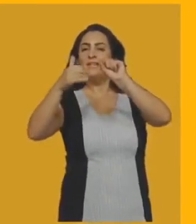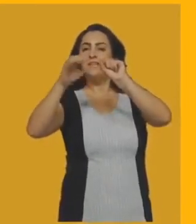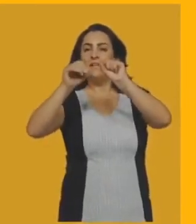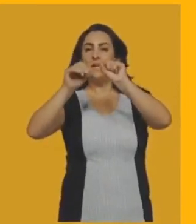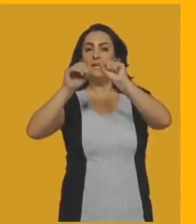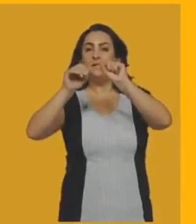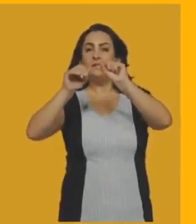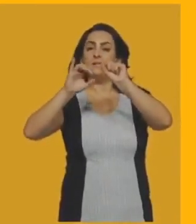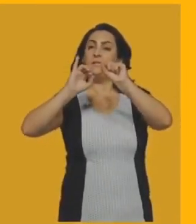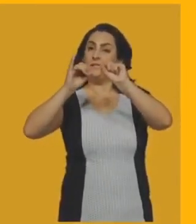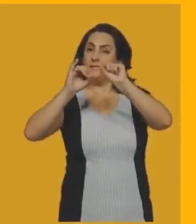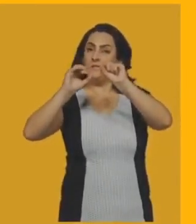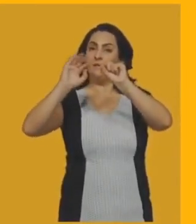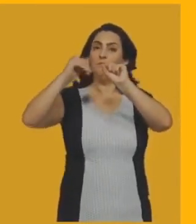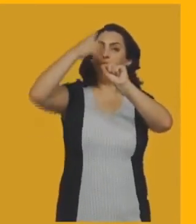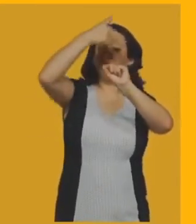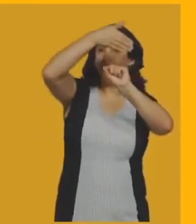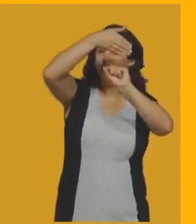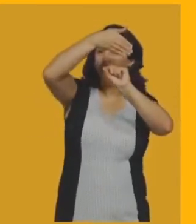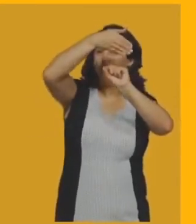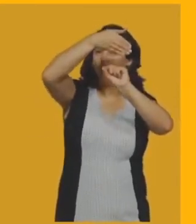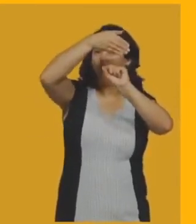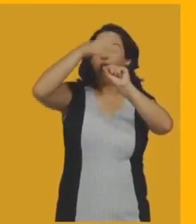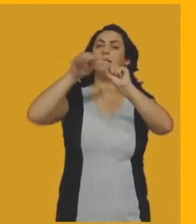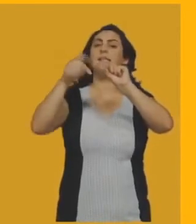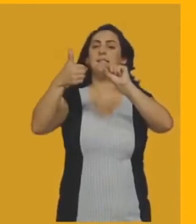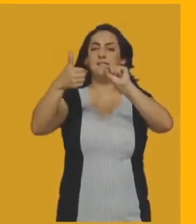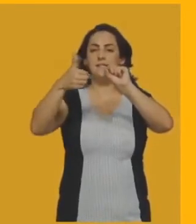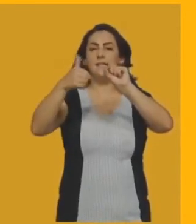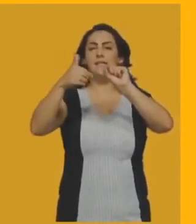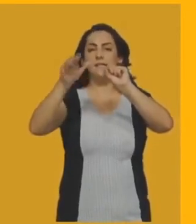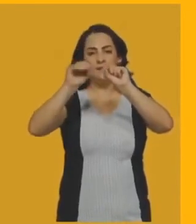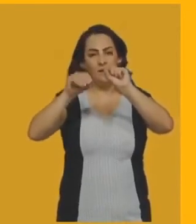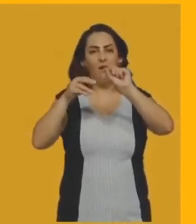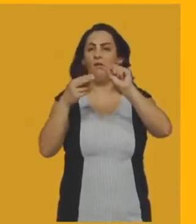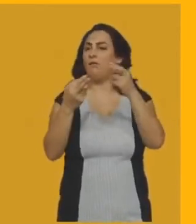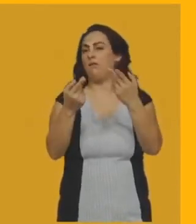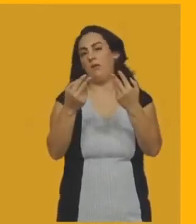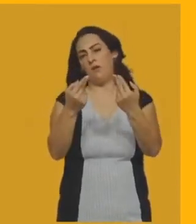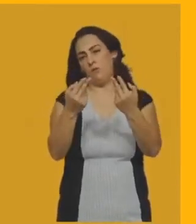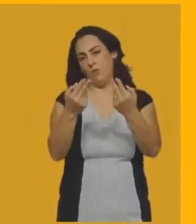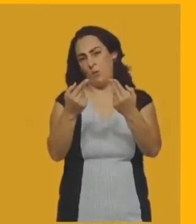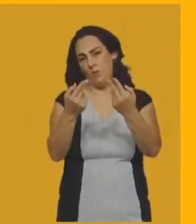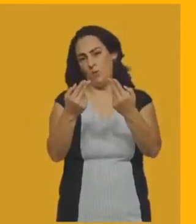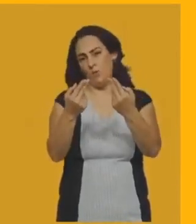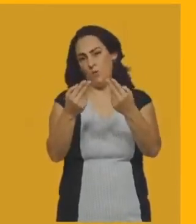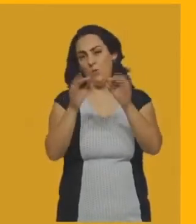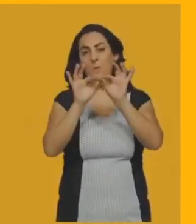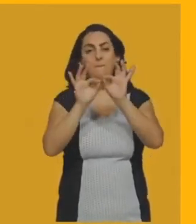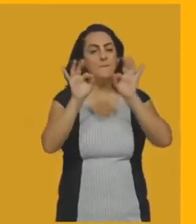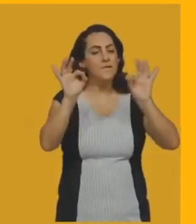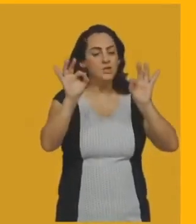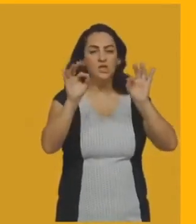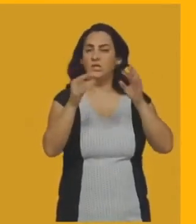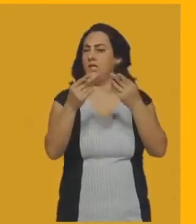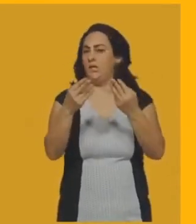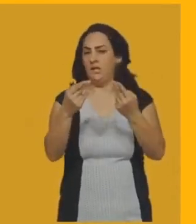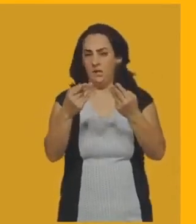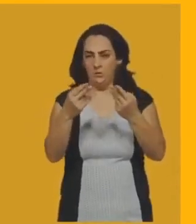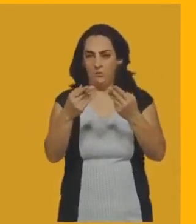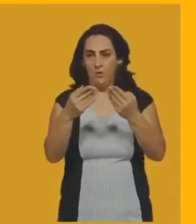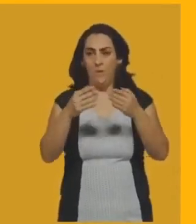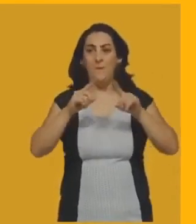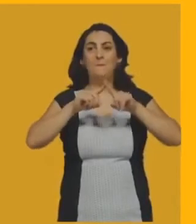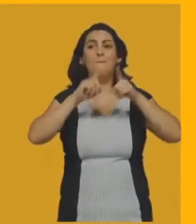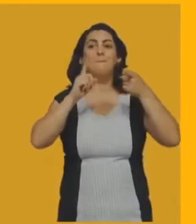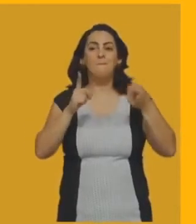110 graus, ok? Então, eles são opostos pelos vértices e são congruentes. Congruentes quer dizer